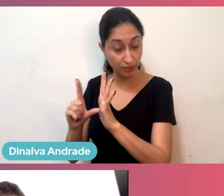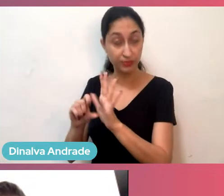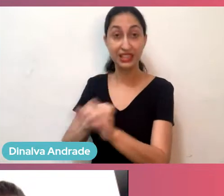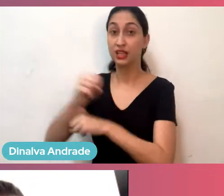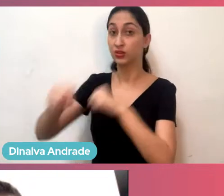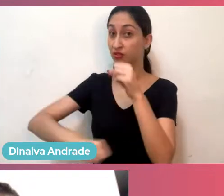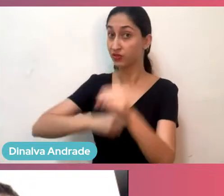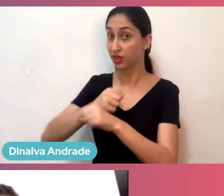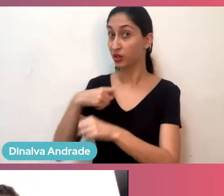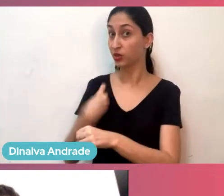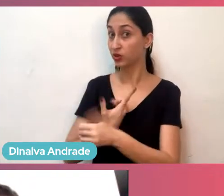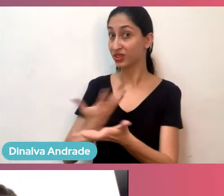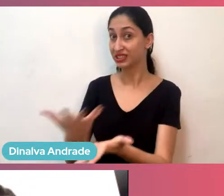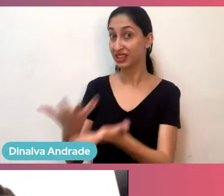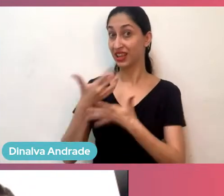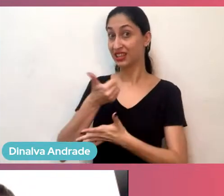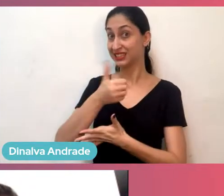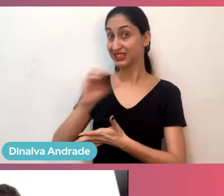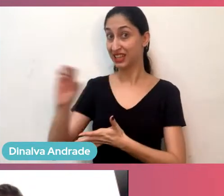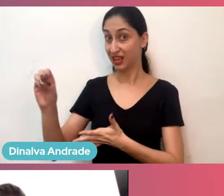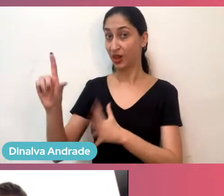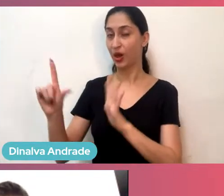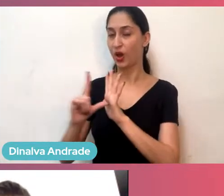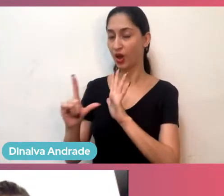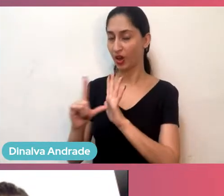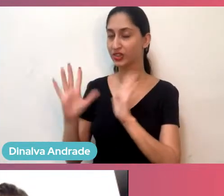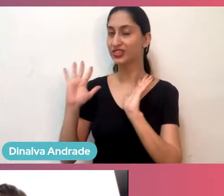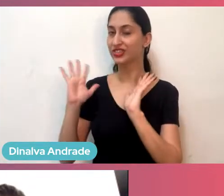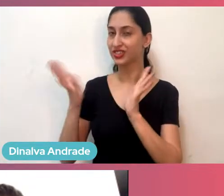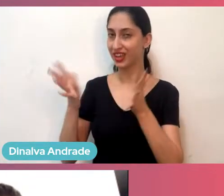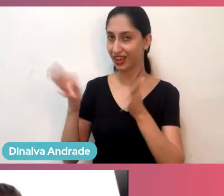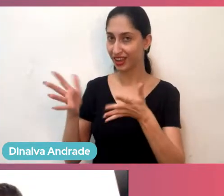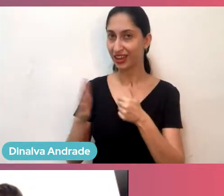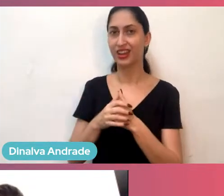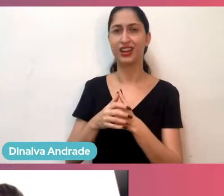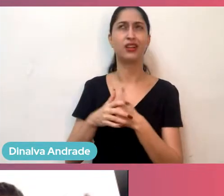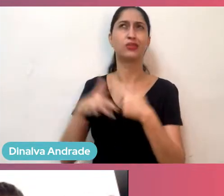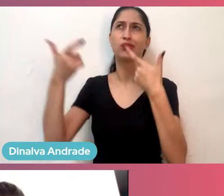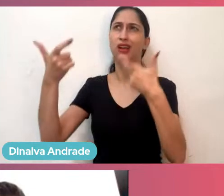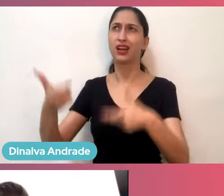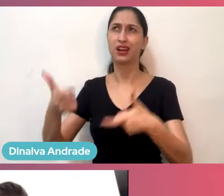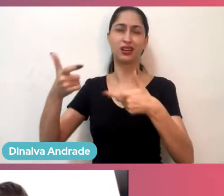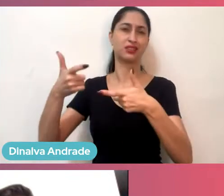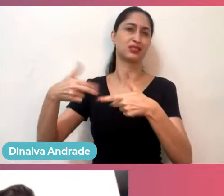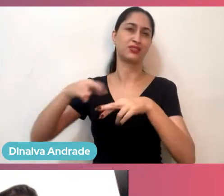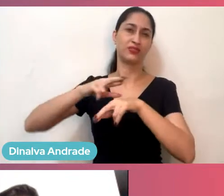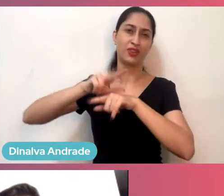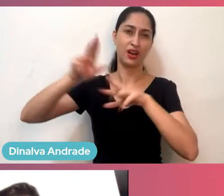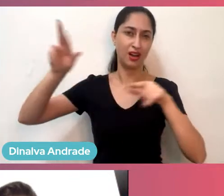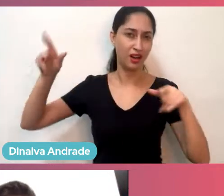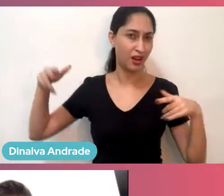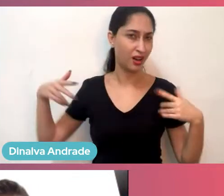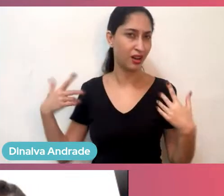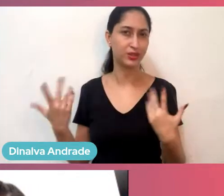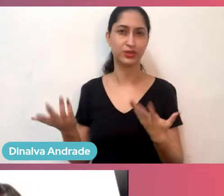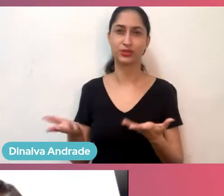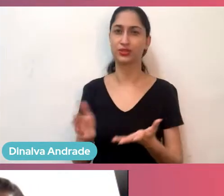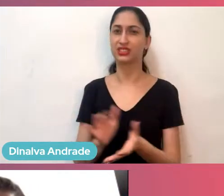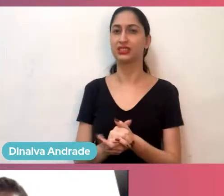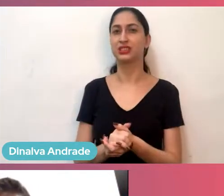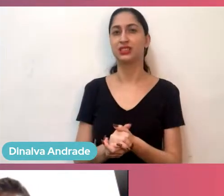atender 100 lojas, a gente atende o Carreco, atende o Pão de Açúcar, atende o Monta Maché, grandes